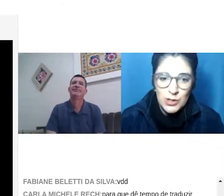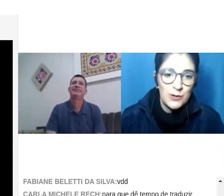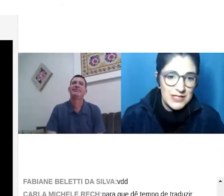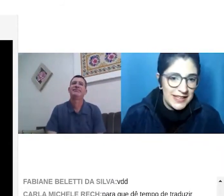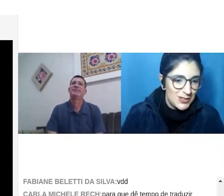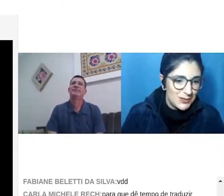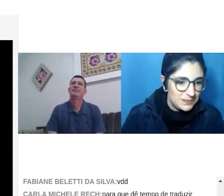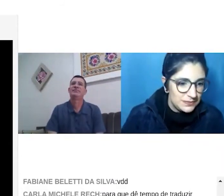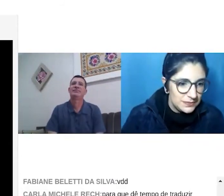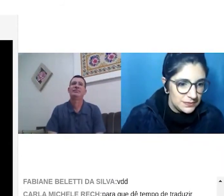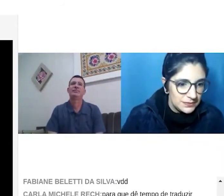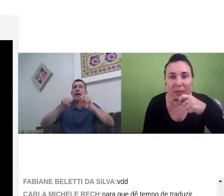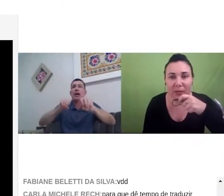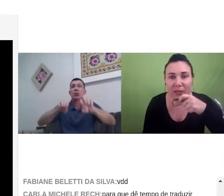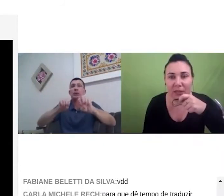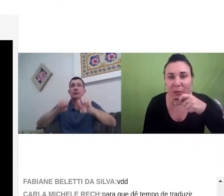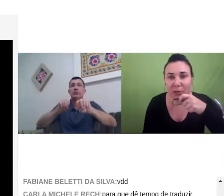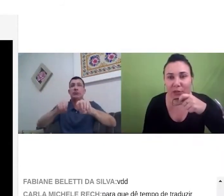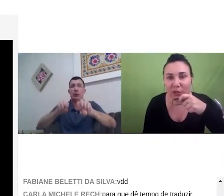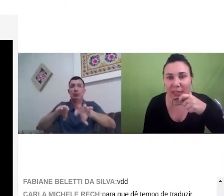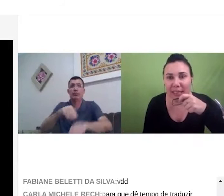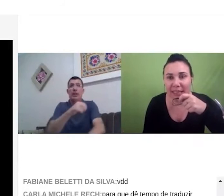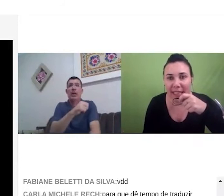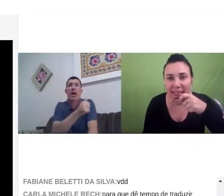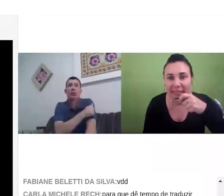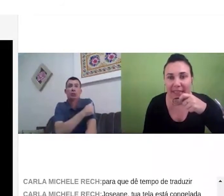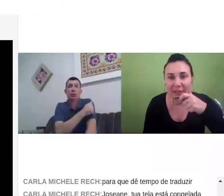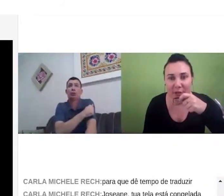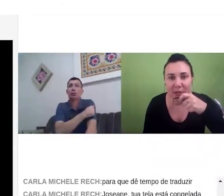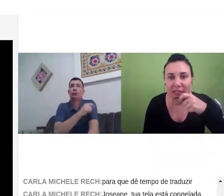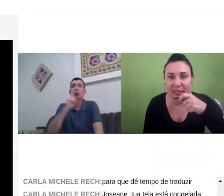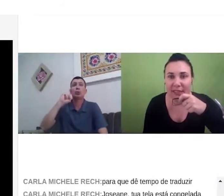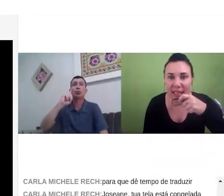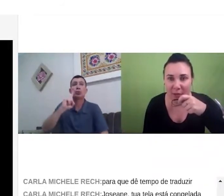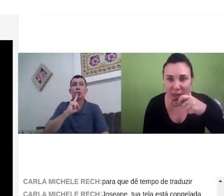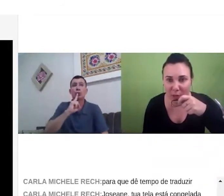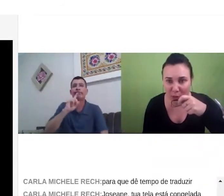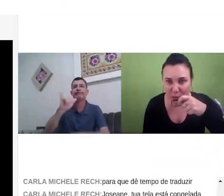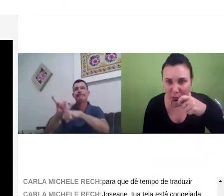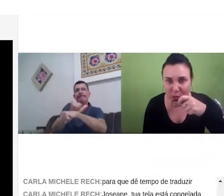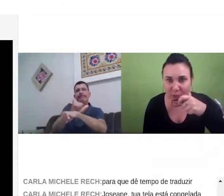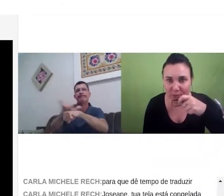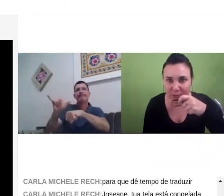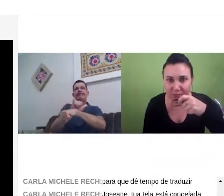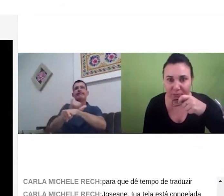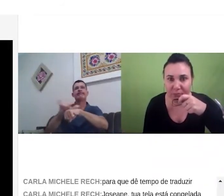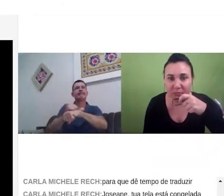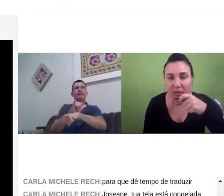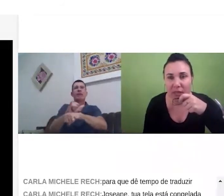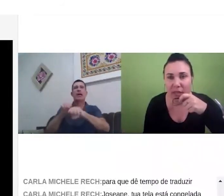trocar o slide os professores eles têm esse desafio ensinar os alunos surdos